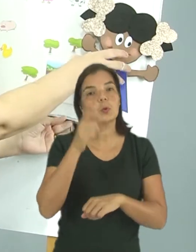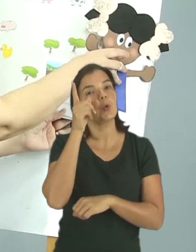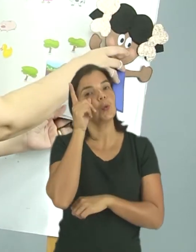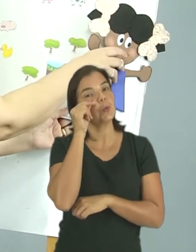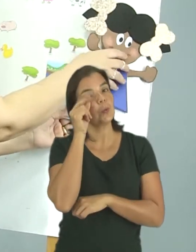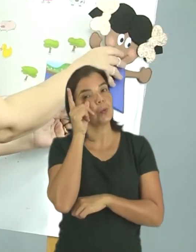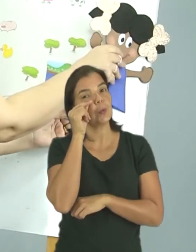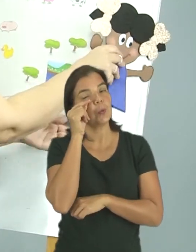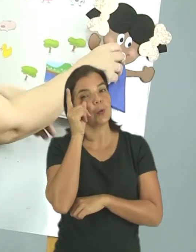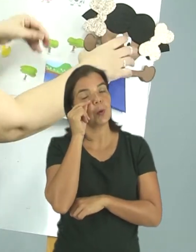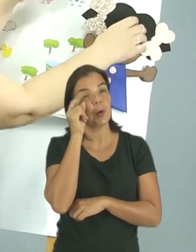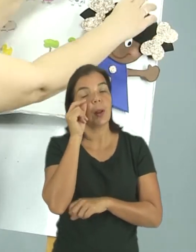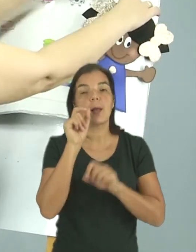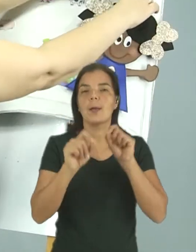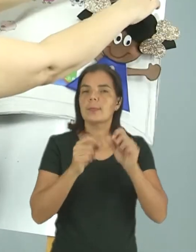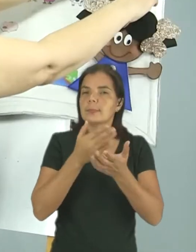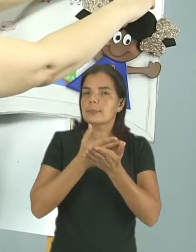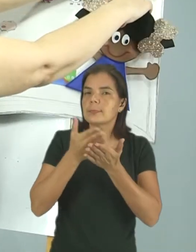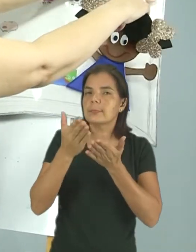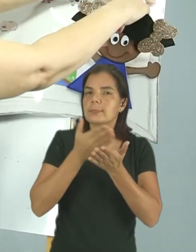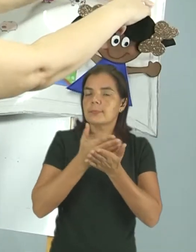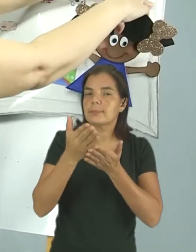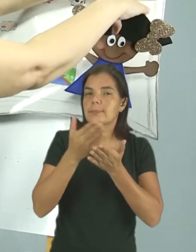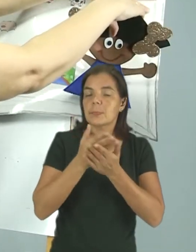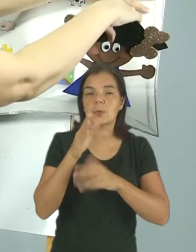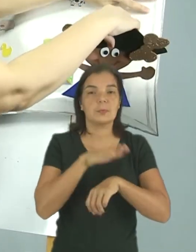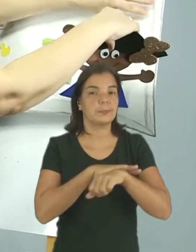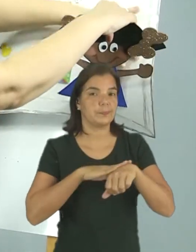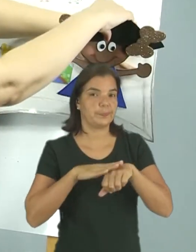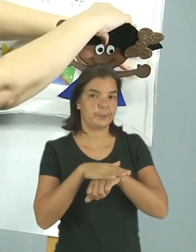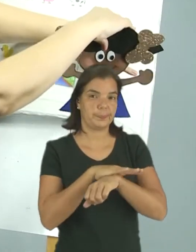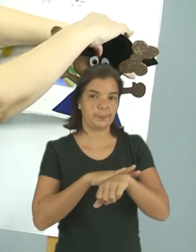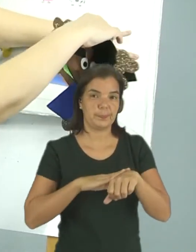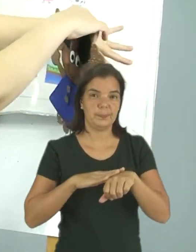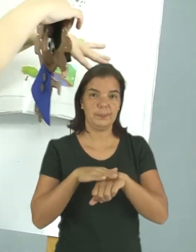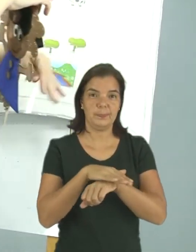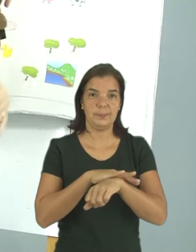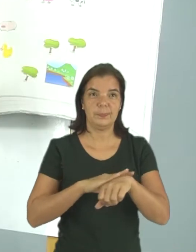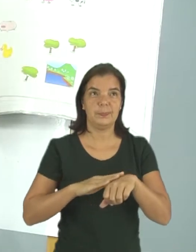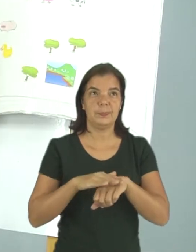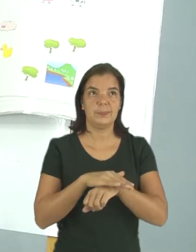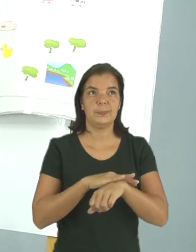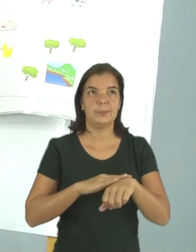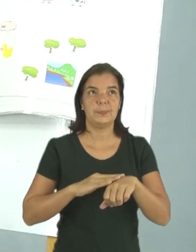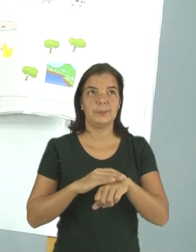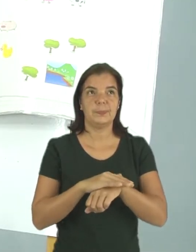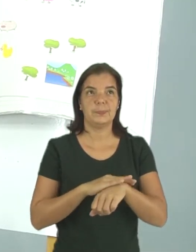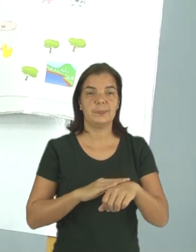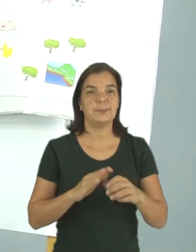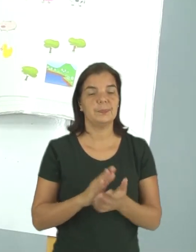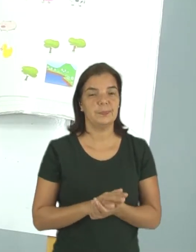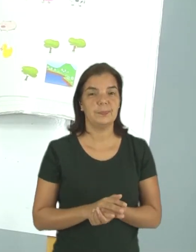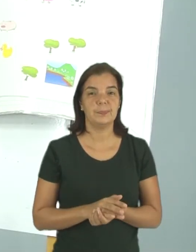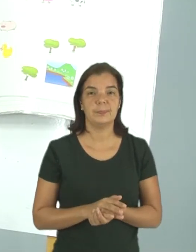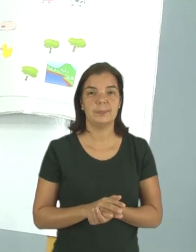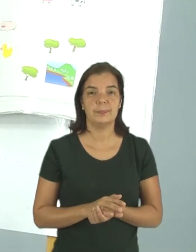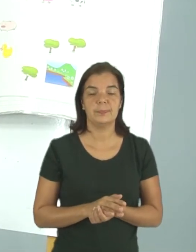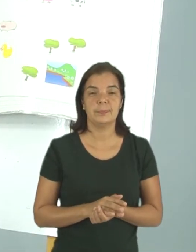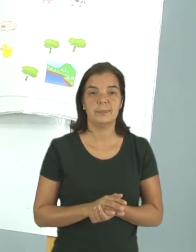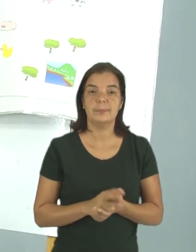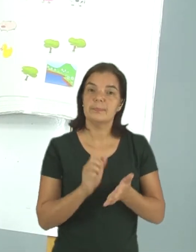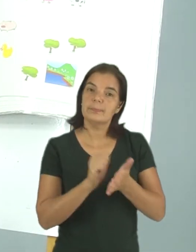estava com sono, Ela começou a conversar com o seu